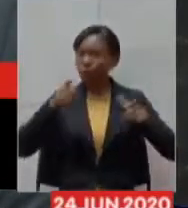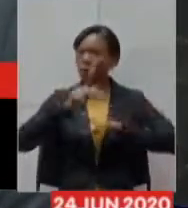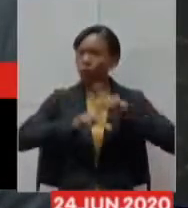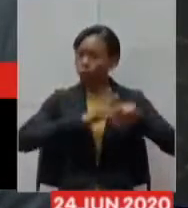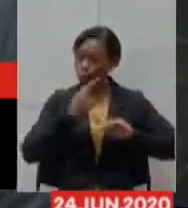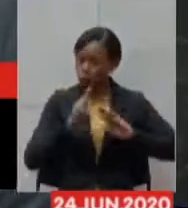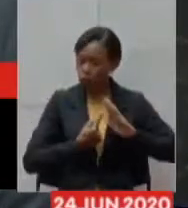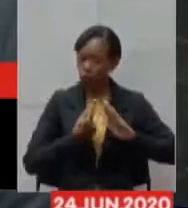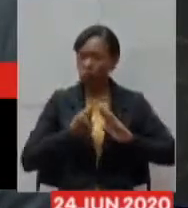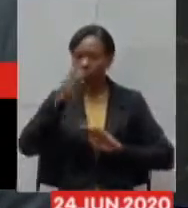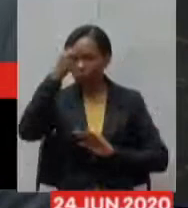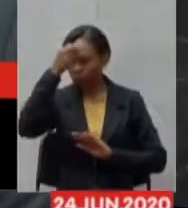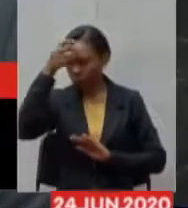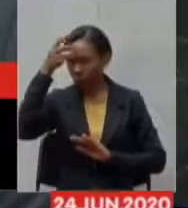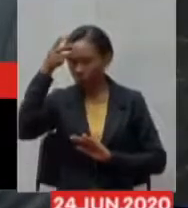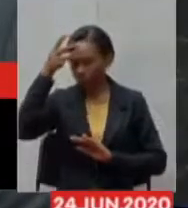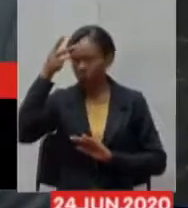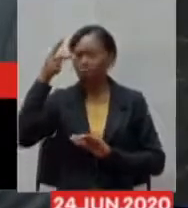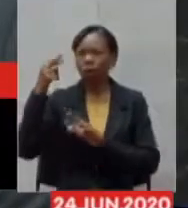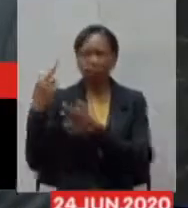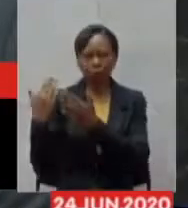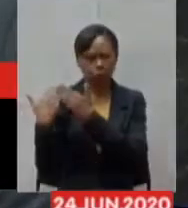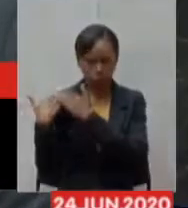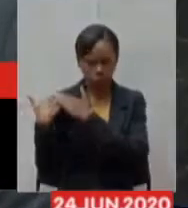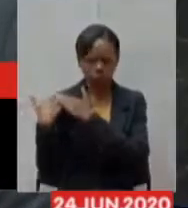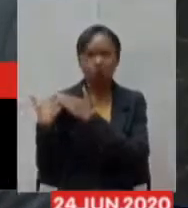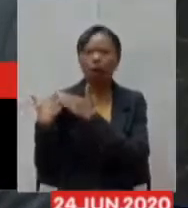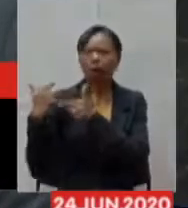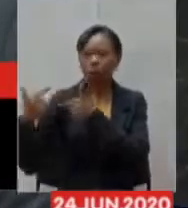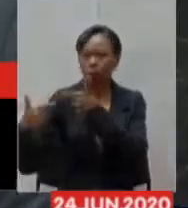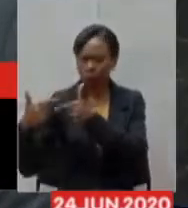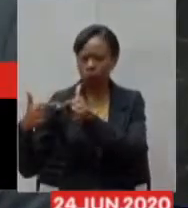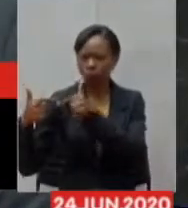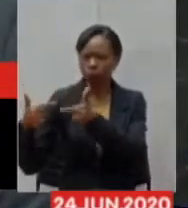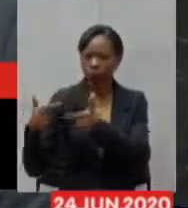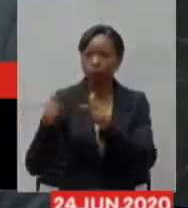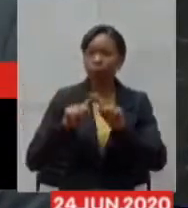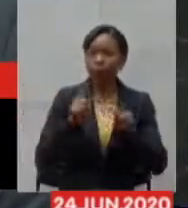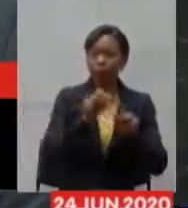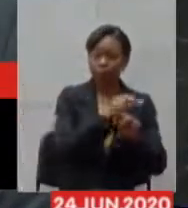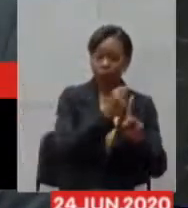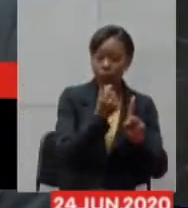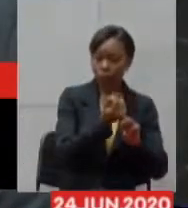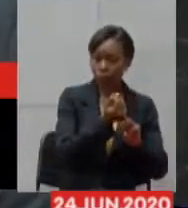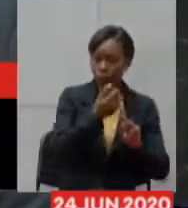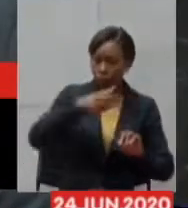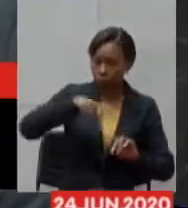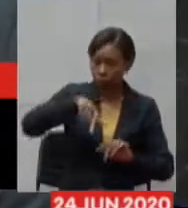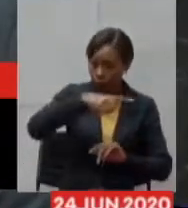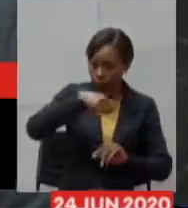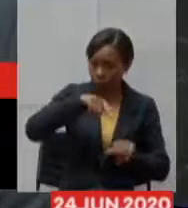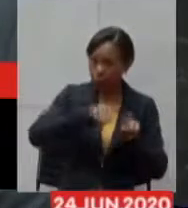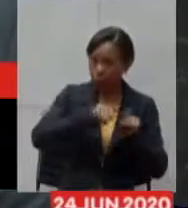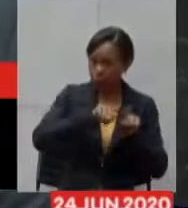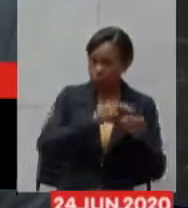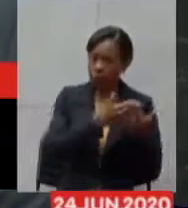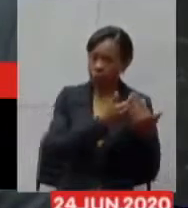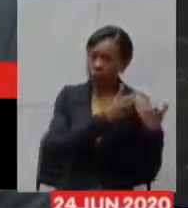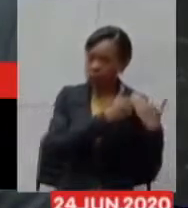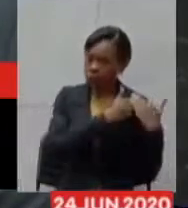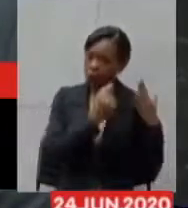ação dela mas nós precisamos que a sociedade também entenda que esse é um momento de distanciamento para que não